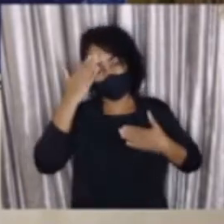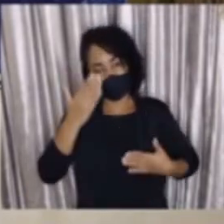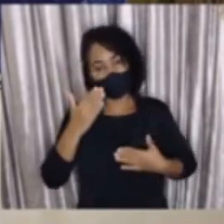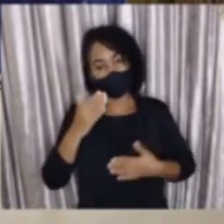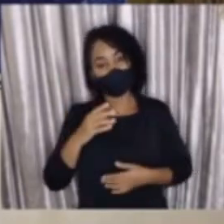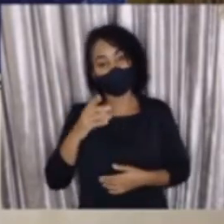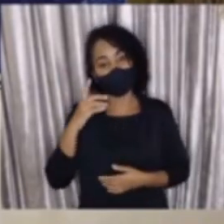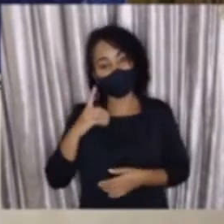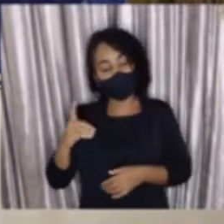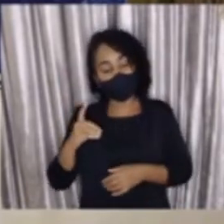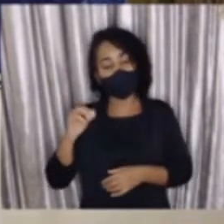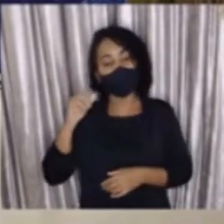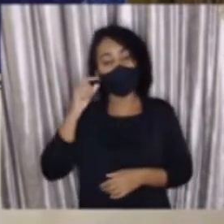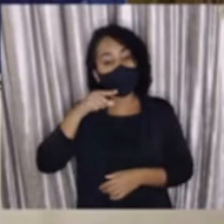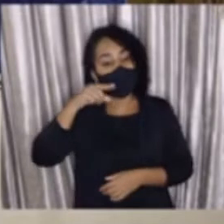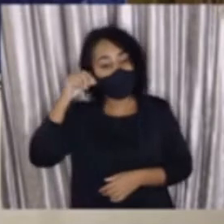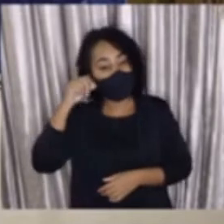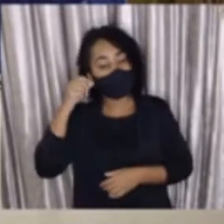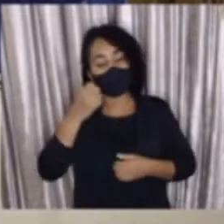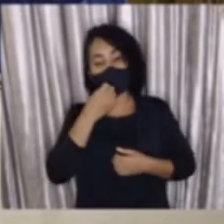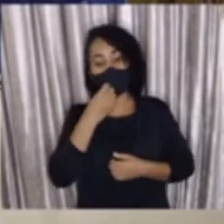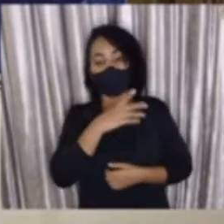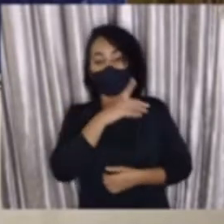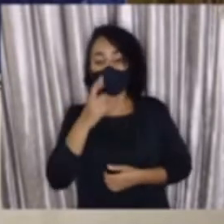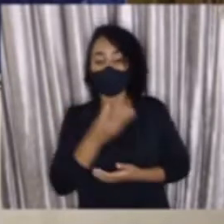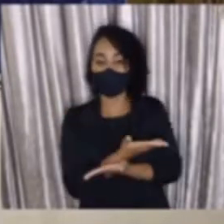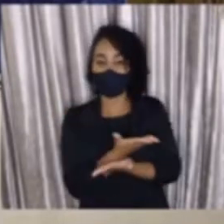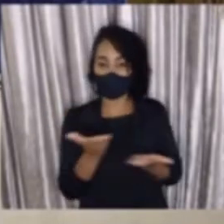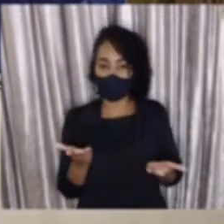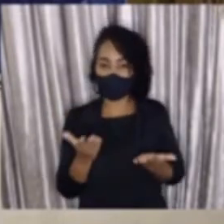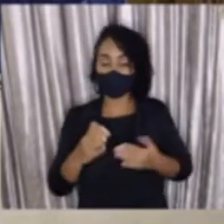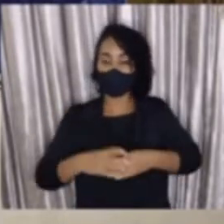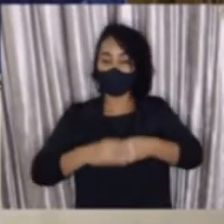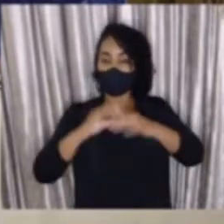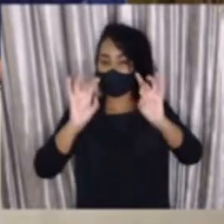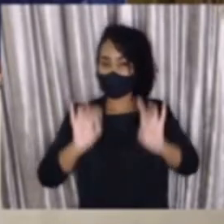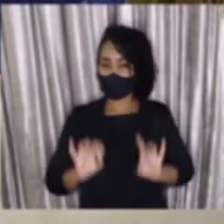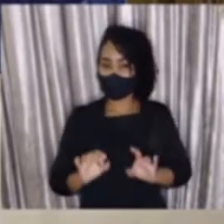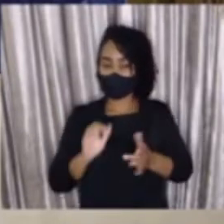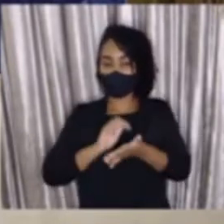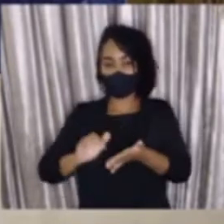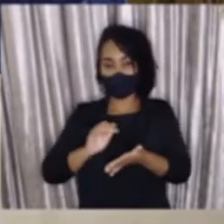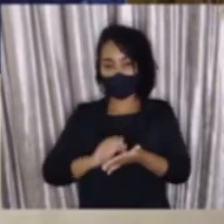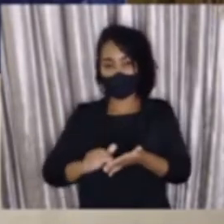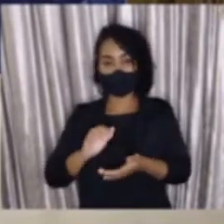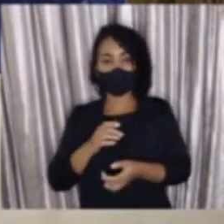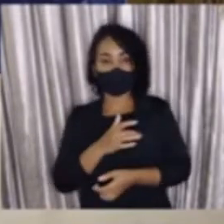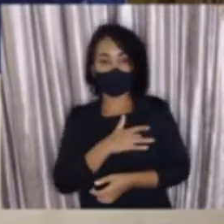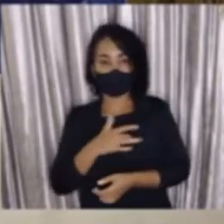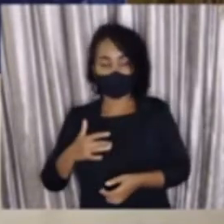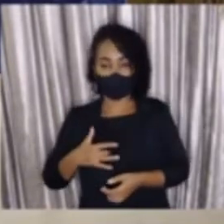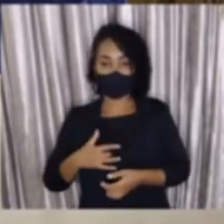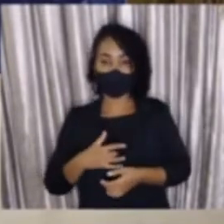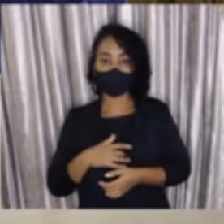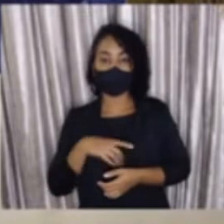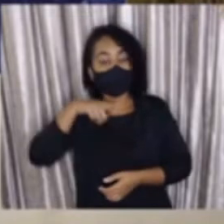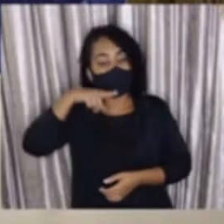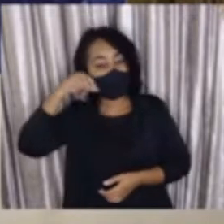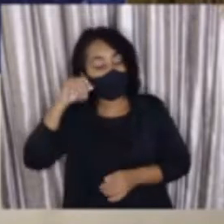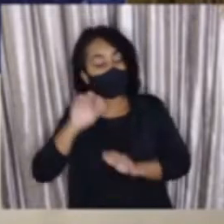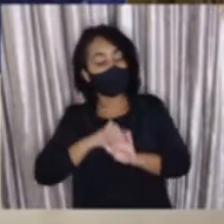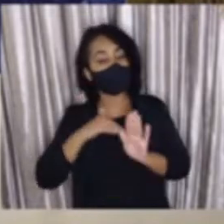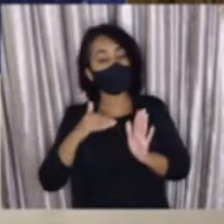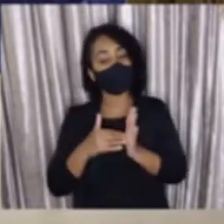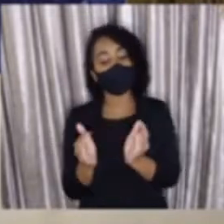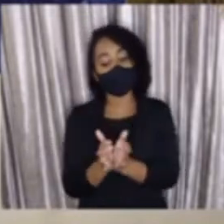Obrigada, doutor André. Bom dia a todos e a todas. Fazer um cumprimento especial ao nosso secretário de saúde, doutor André Longo,